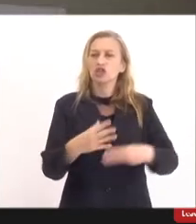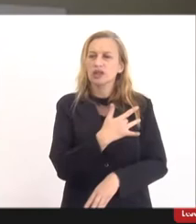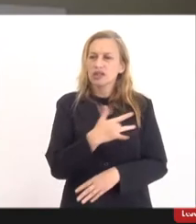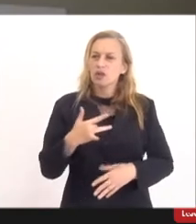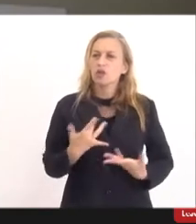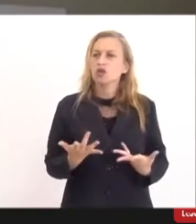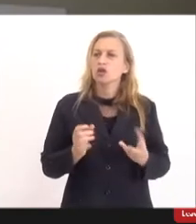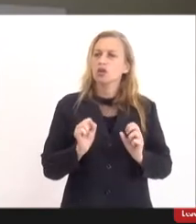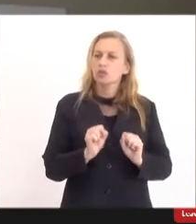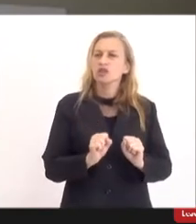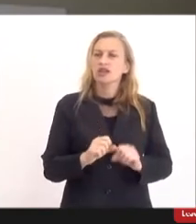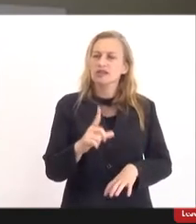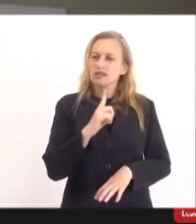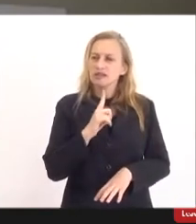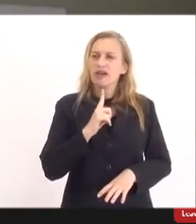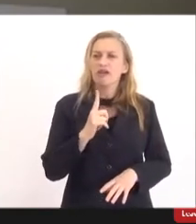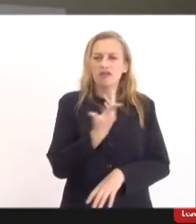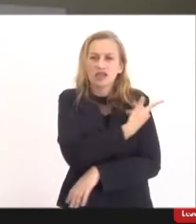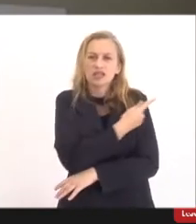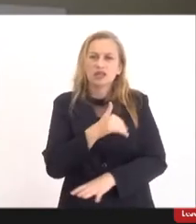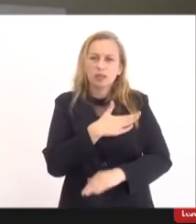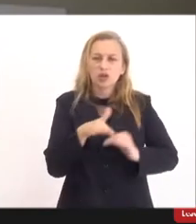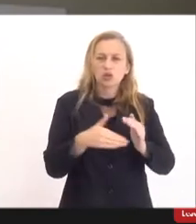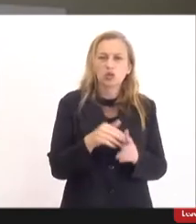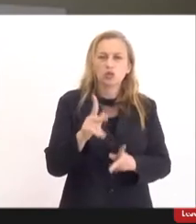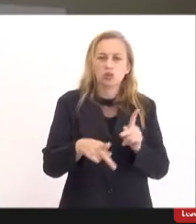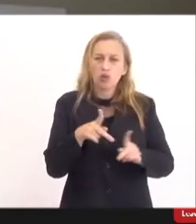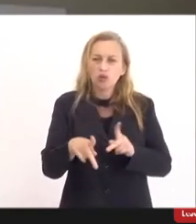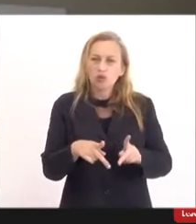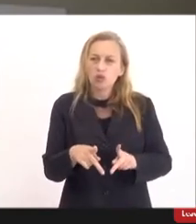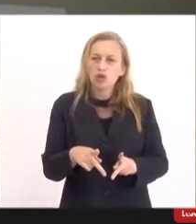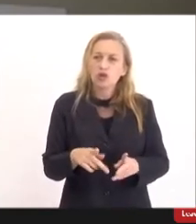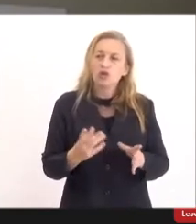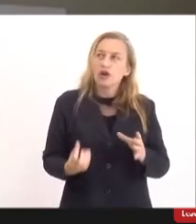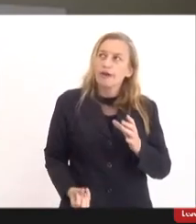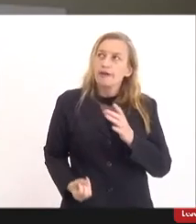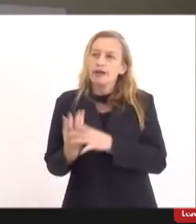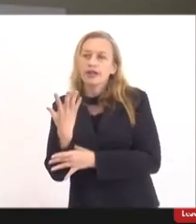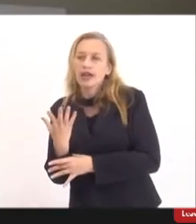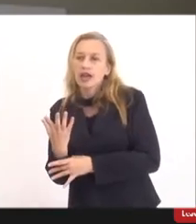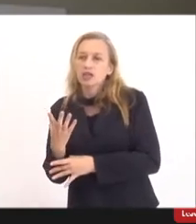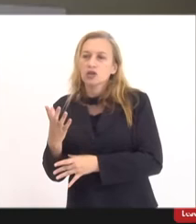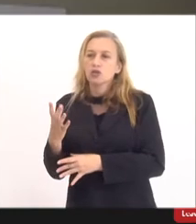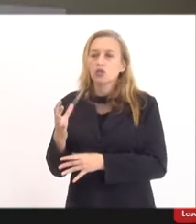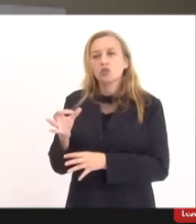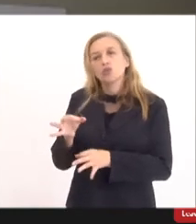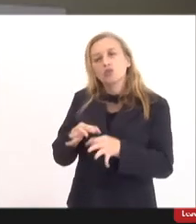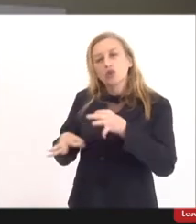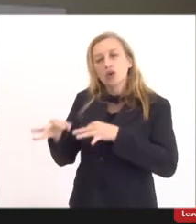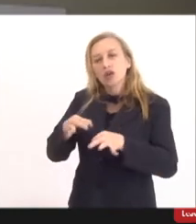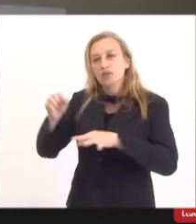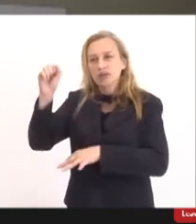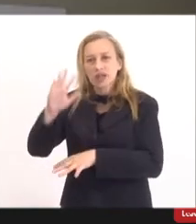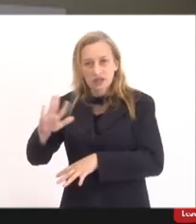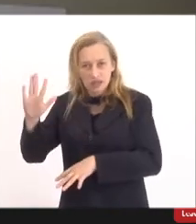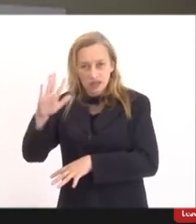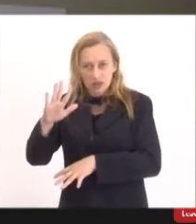adquirir vacinas para a população como um todo, foi criado um Programa Nacional de